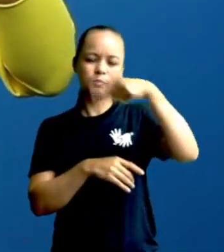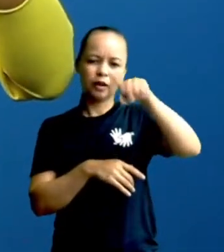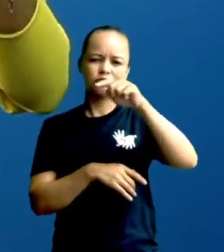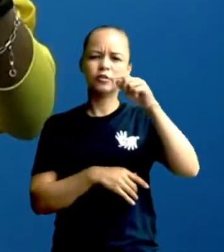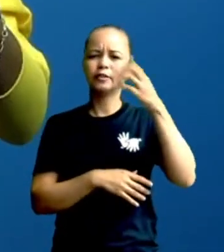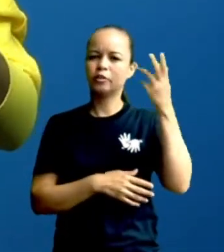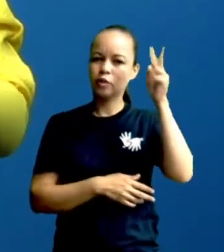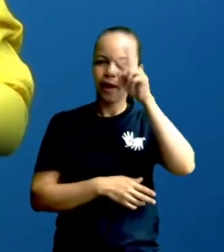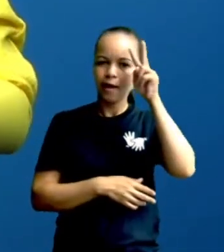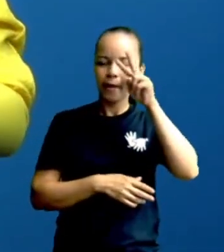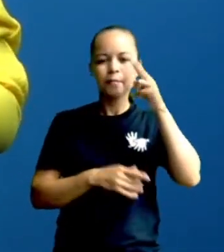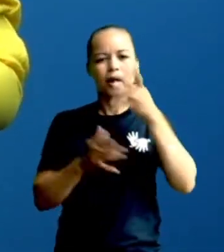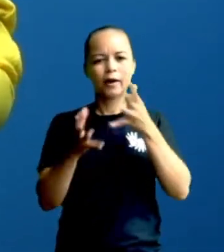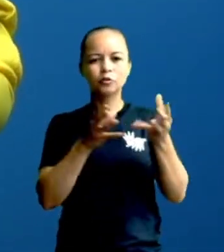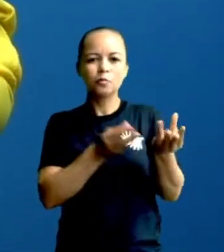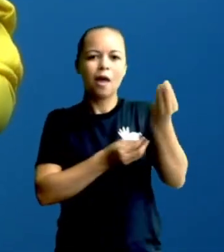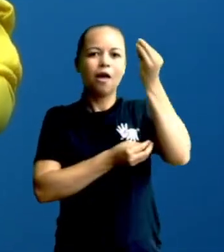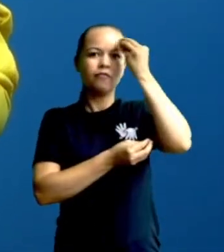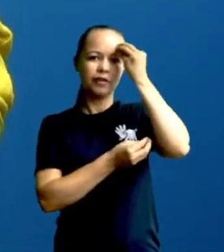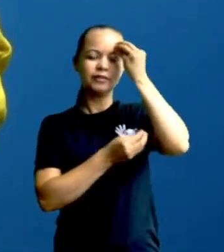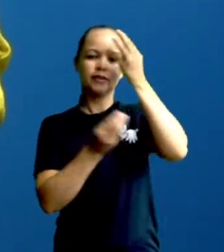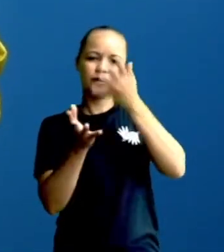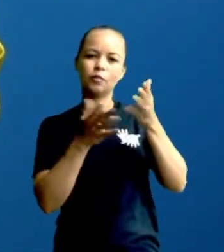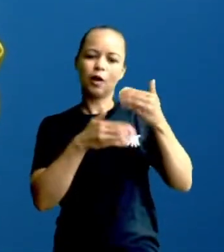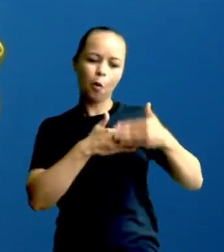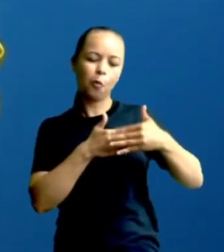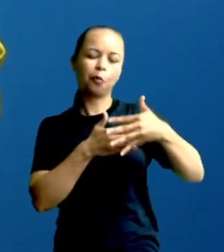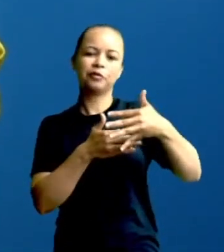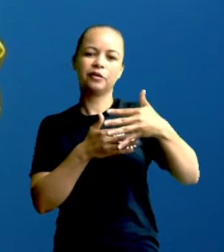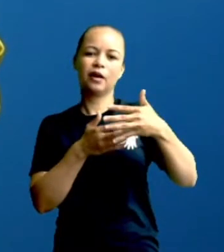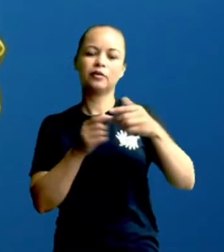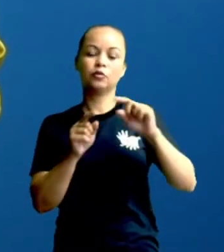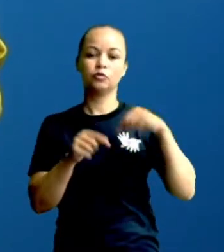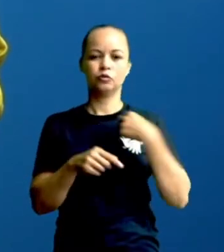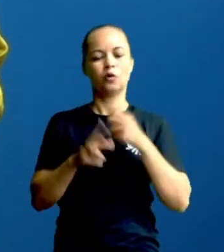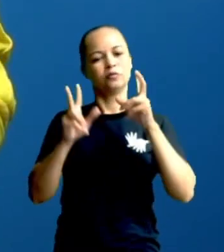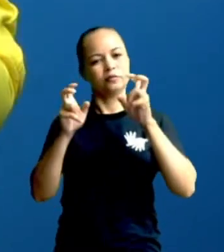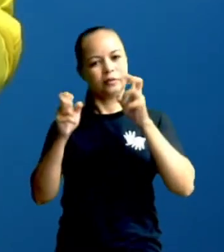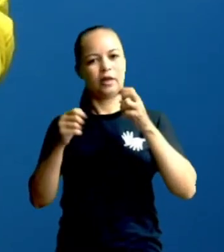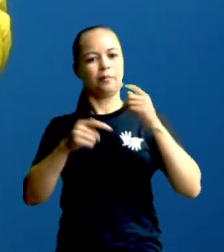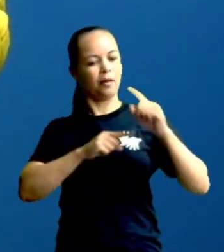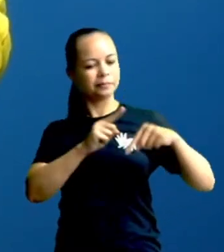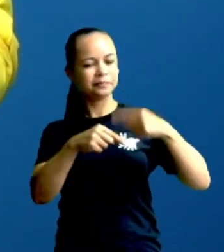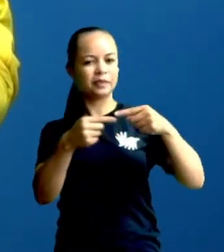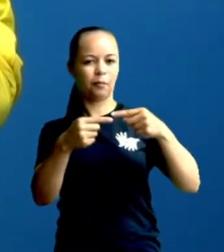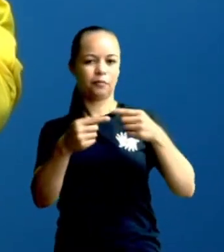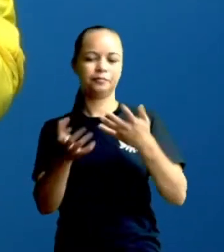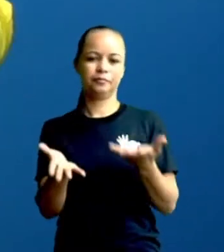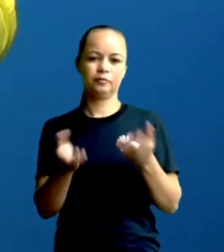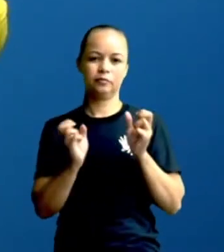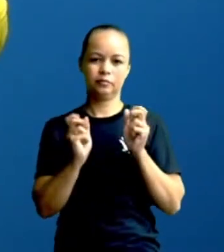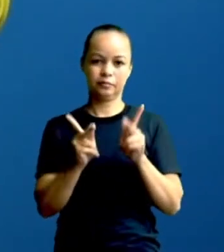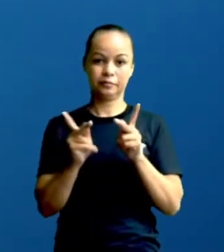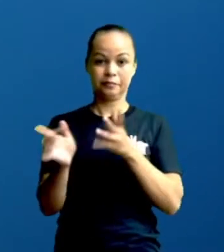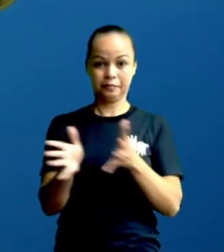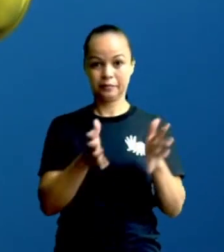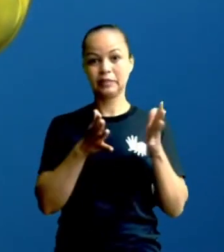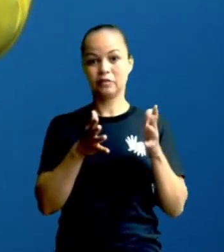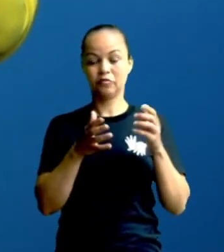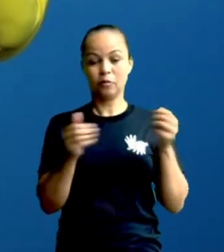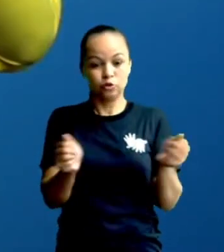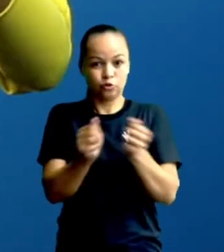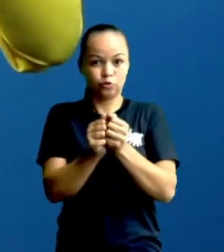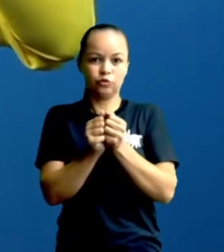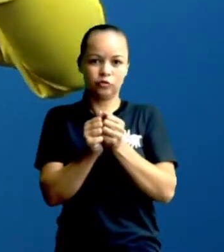fixado, certo? Para poder dar continuidade nos nossos assuntos posteriores, tá bom? Vamos lá? Me acompanha,